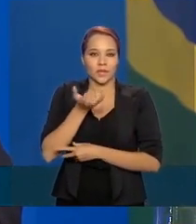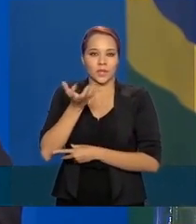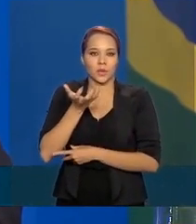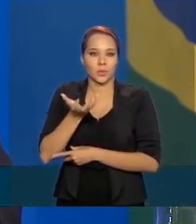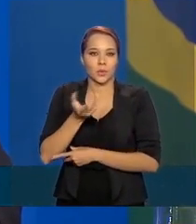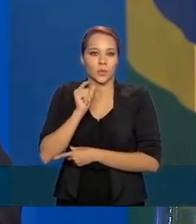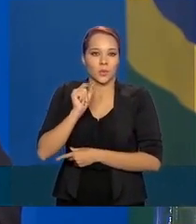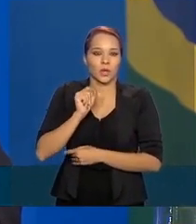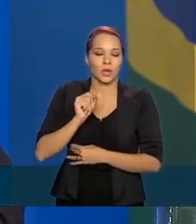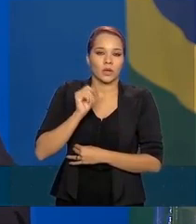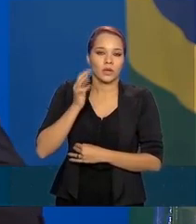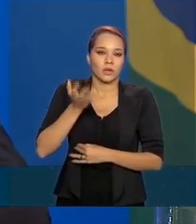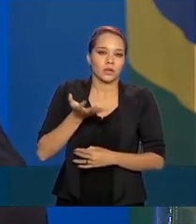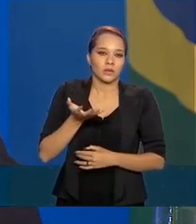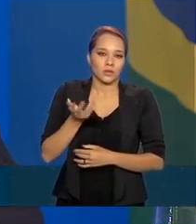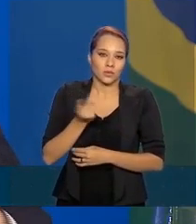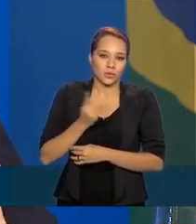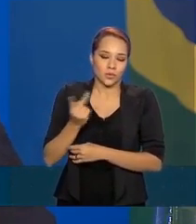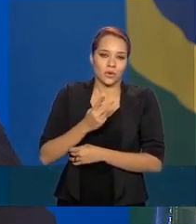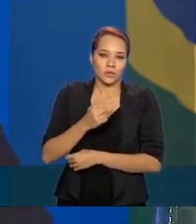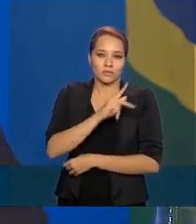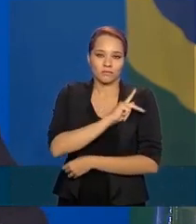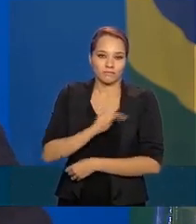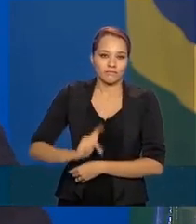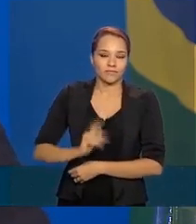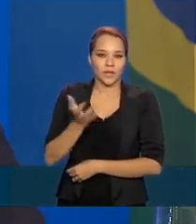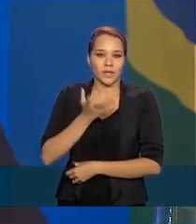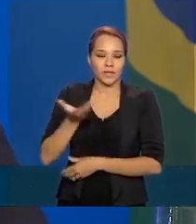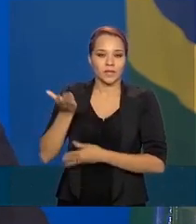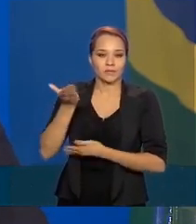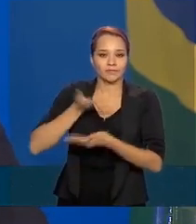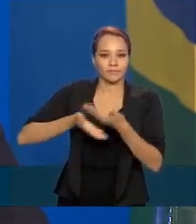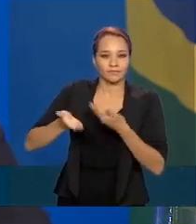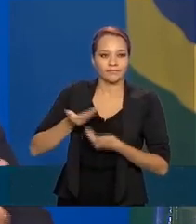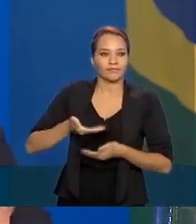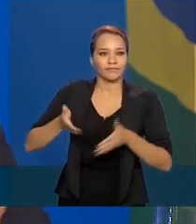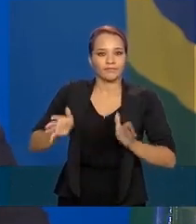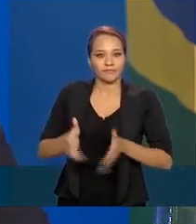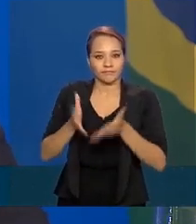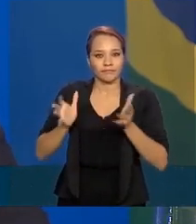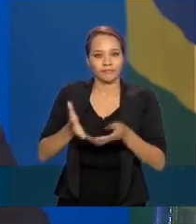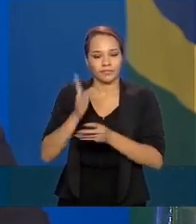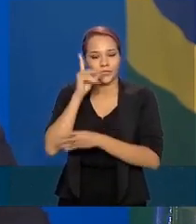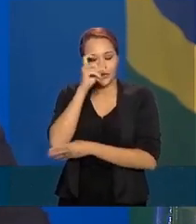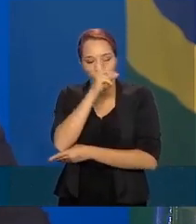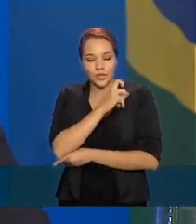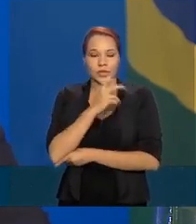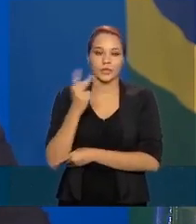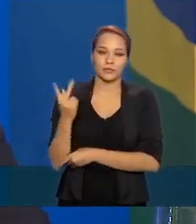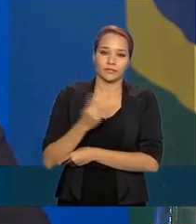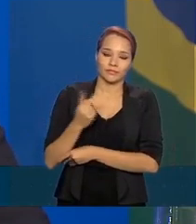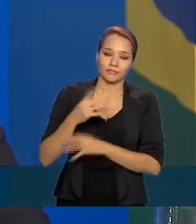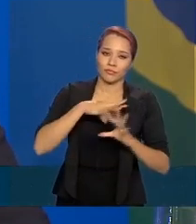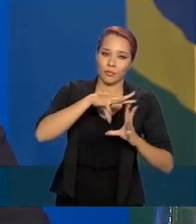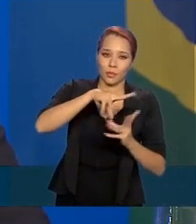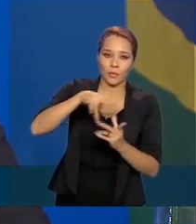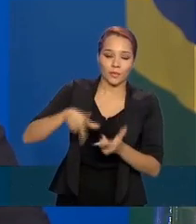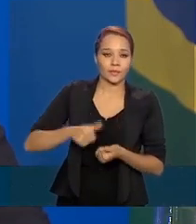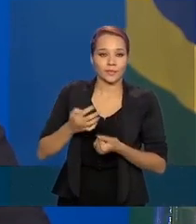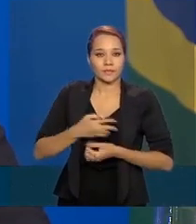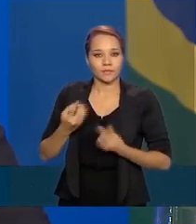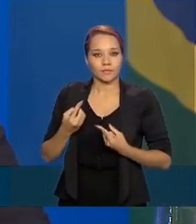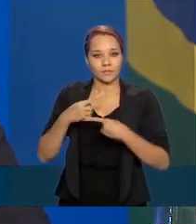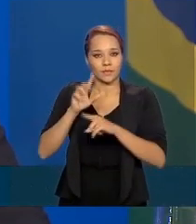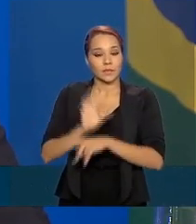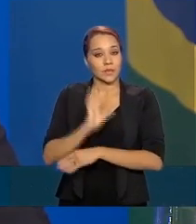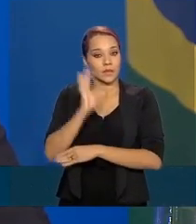antes de mais nada, trocar o encorajamento nesse momento difícil para ambos, para o mundo todo, no enfrentamento dessa